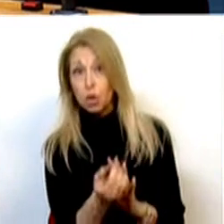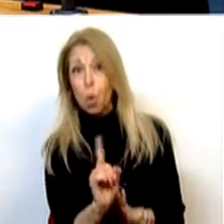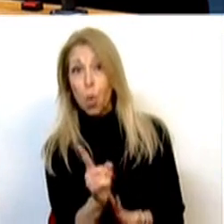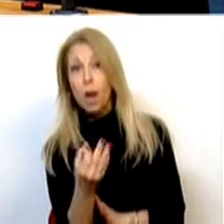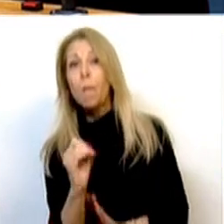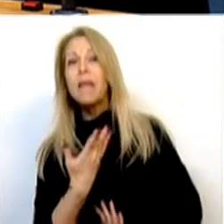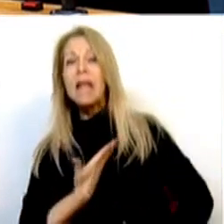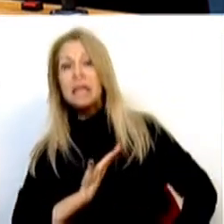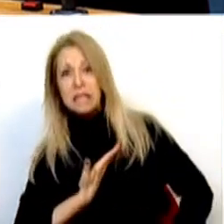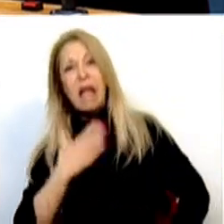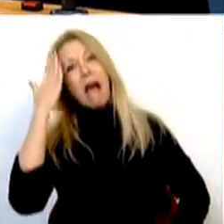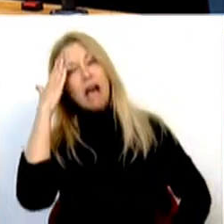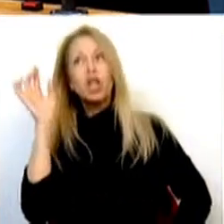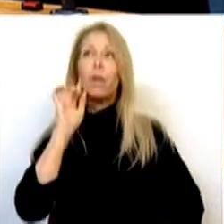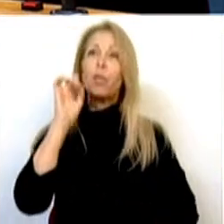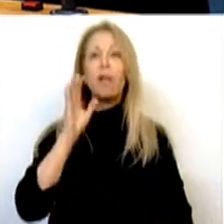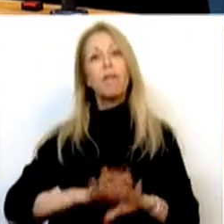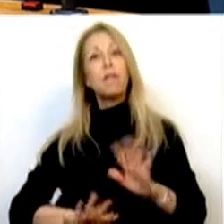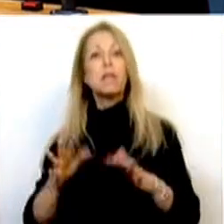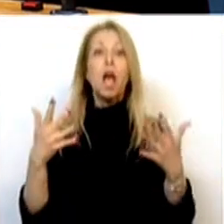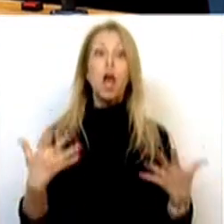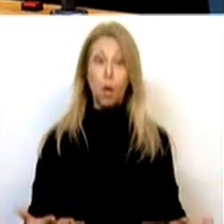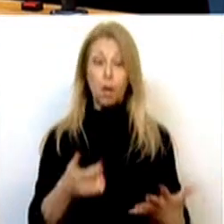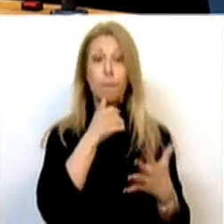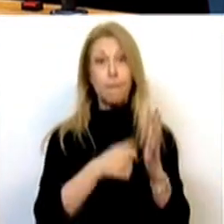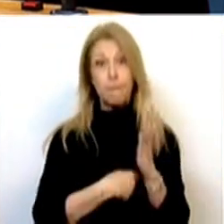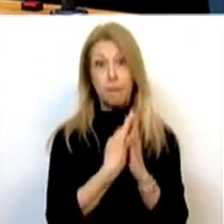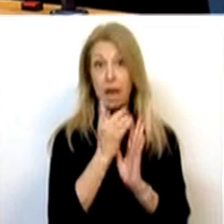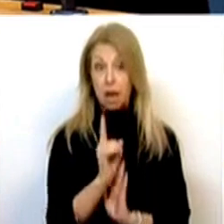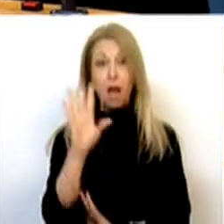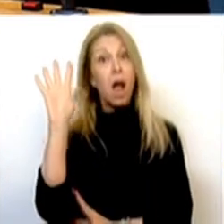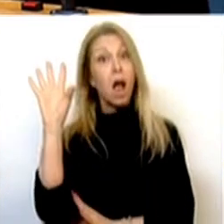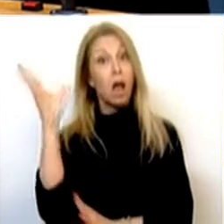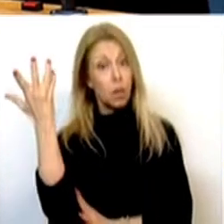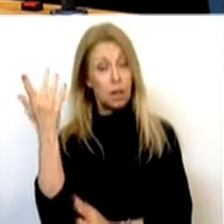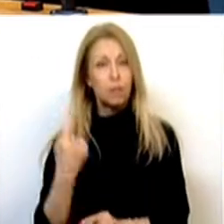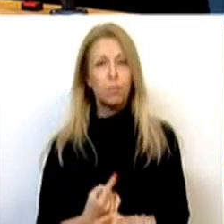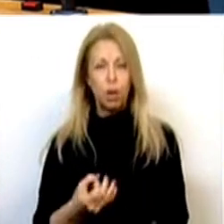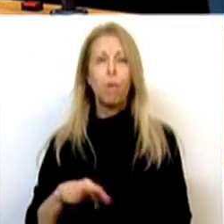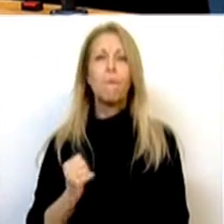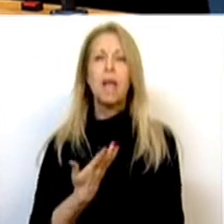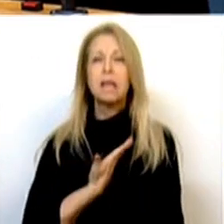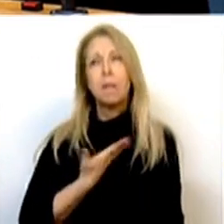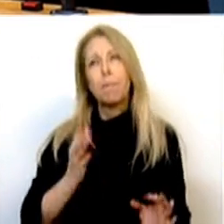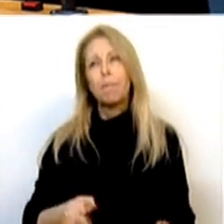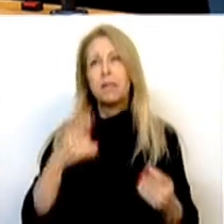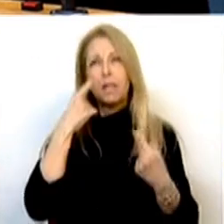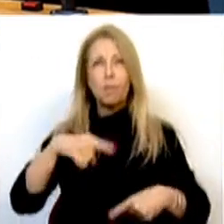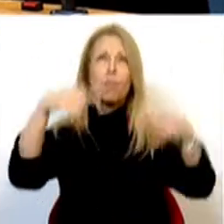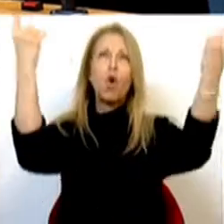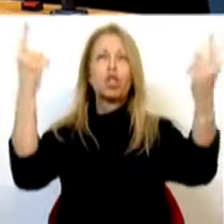importante fazê-las neste momento. Estas medidas acontecem porque o PSD tem que mostrar uma prova de vida para